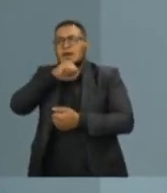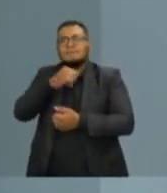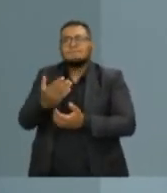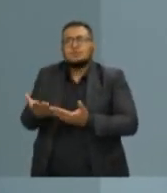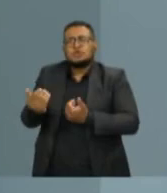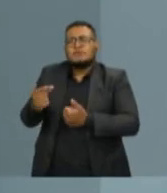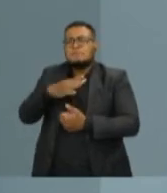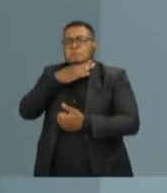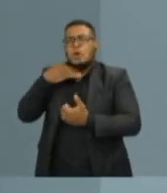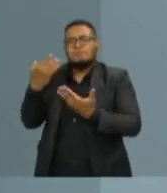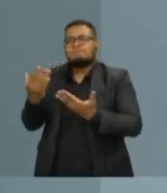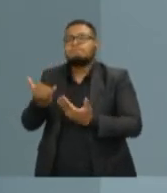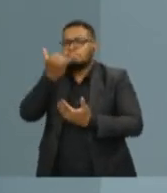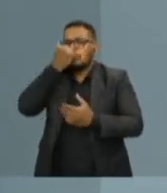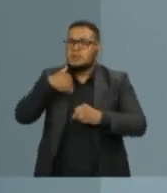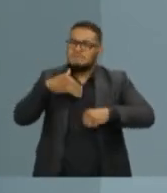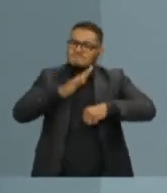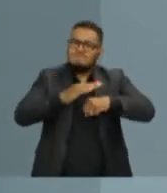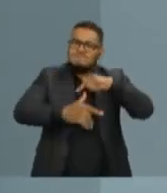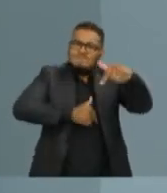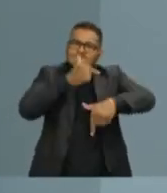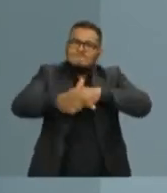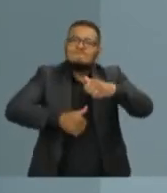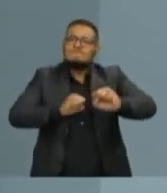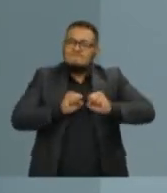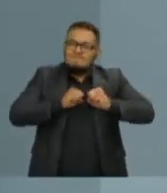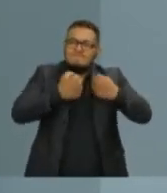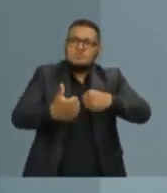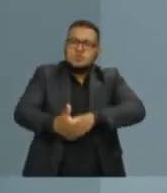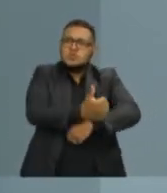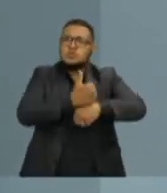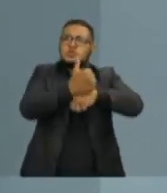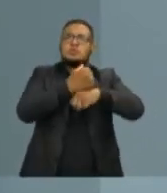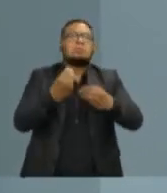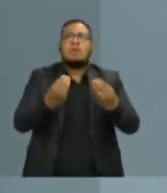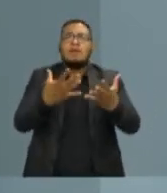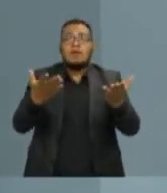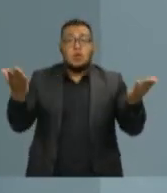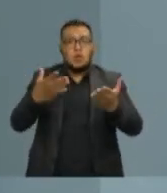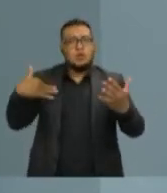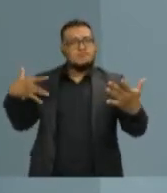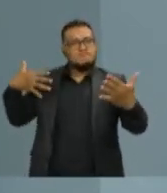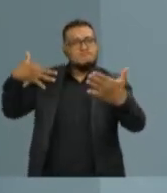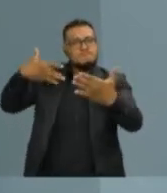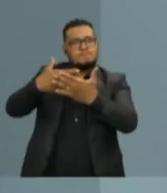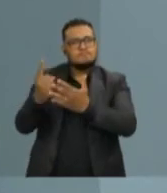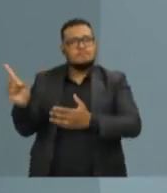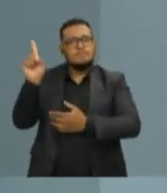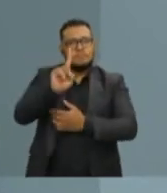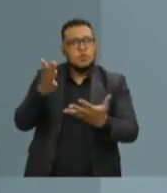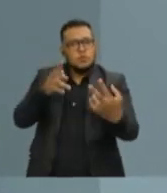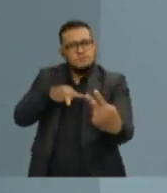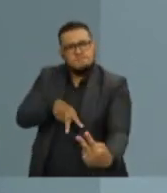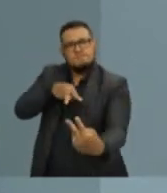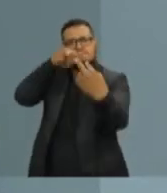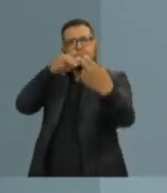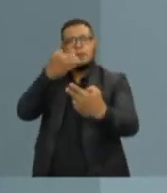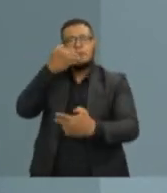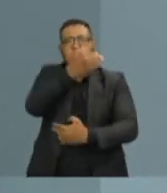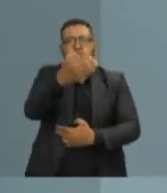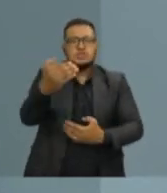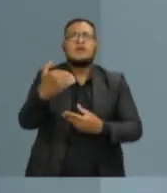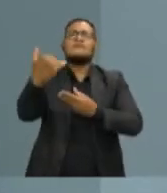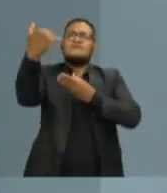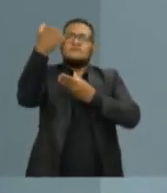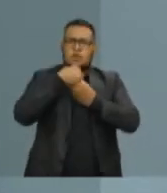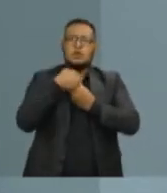atrás, se qualificou para estar aqui neste momento, para poder, com dignidade, olhar nos seus olhos e pedir o seu voto no